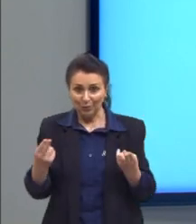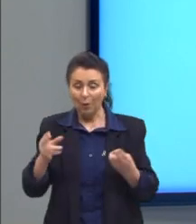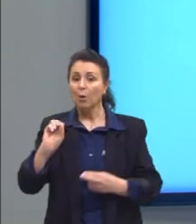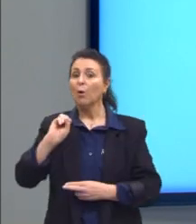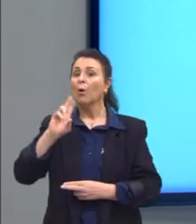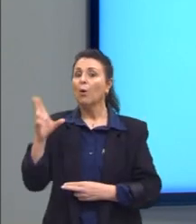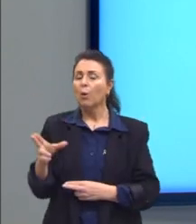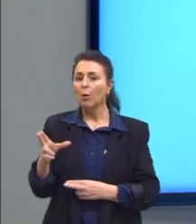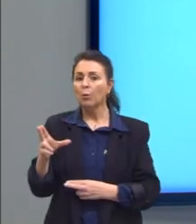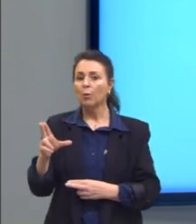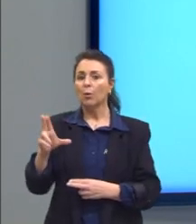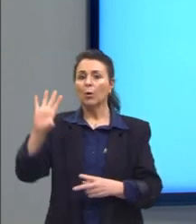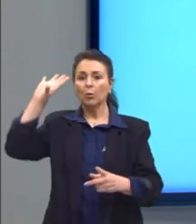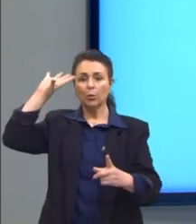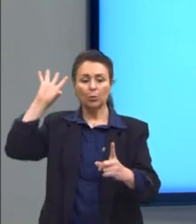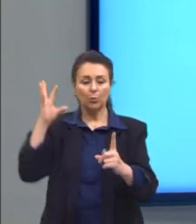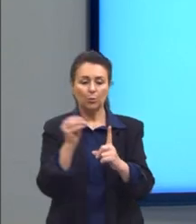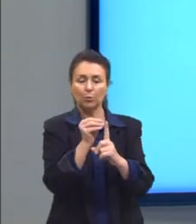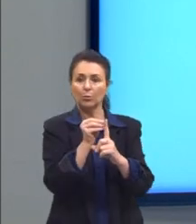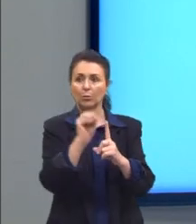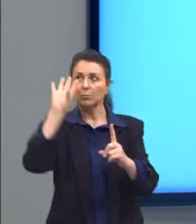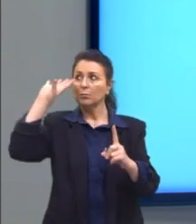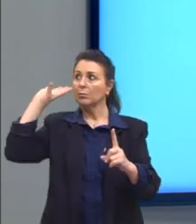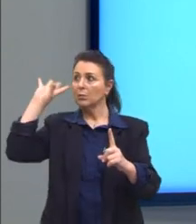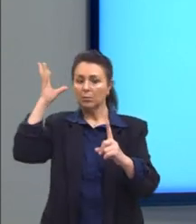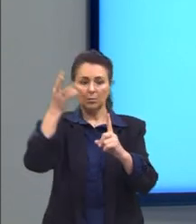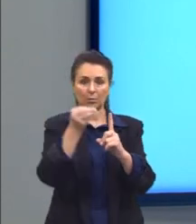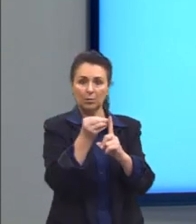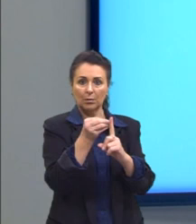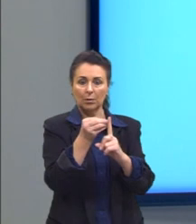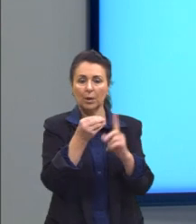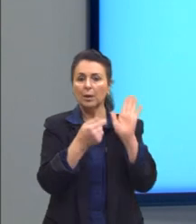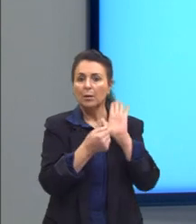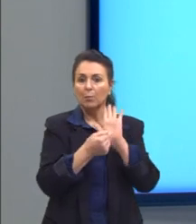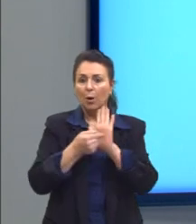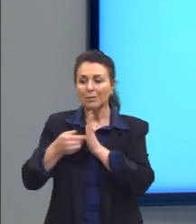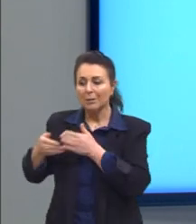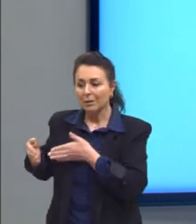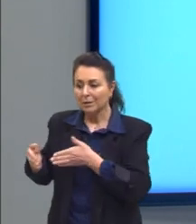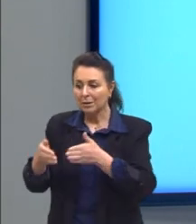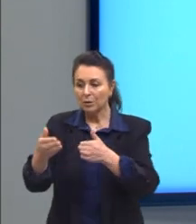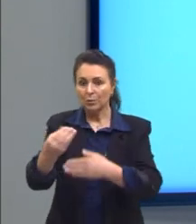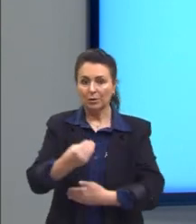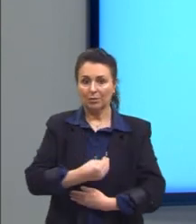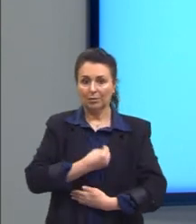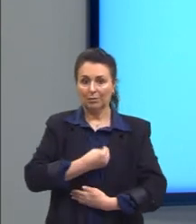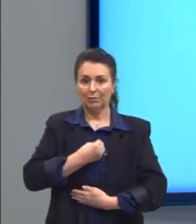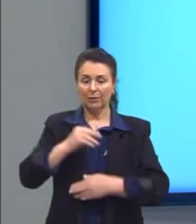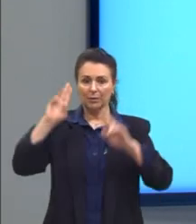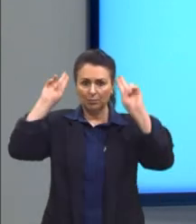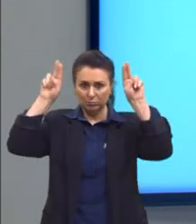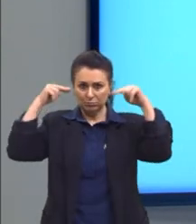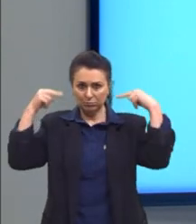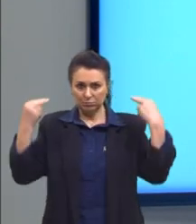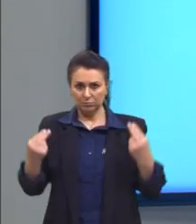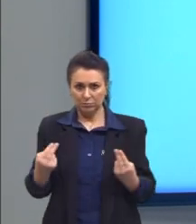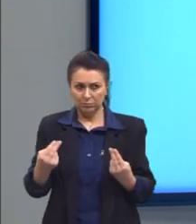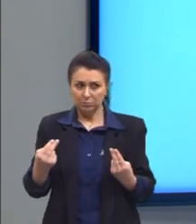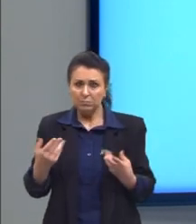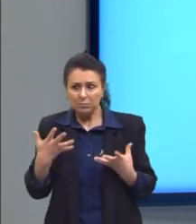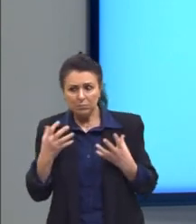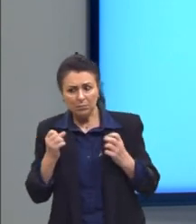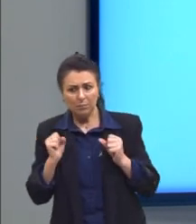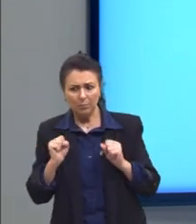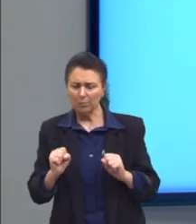biográfico, pois narra a trajetória da vida do Isaac Newton. Essa aqui pode até dar uma embaralhada, porque